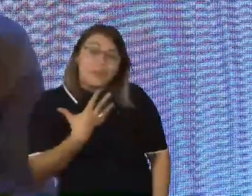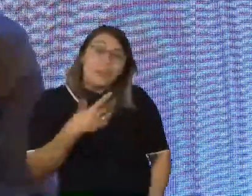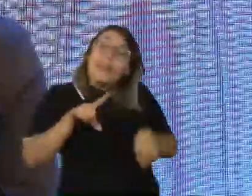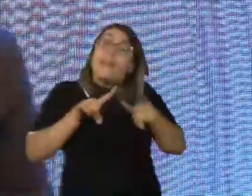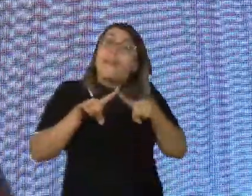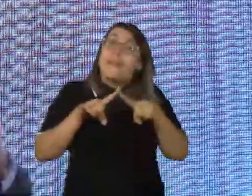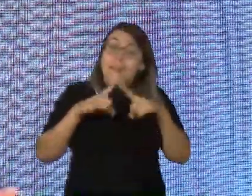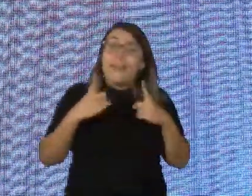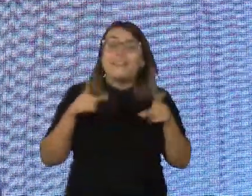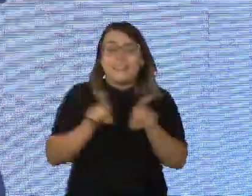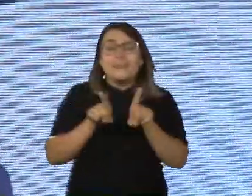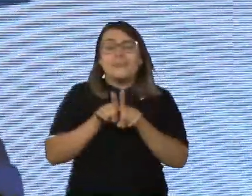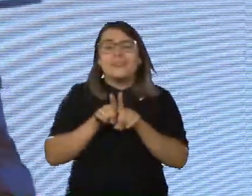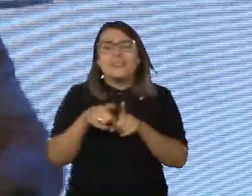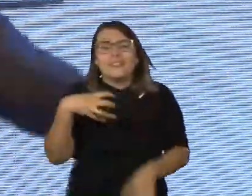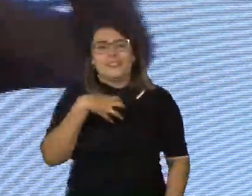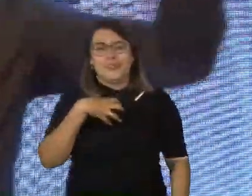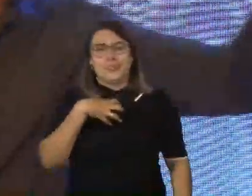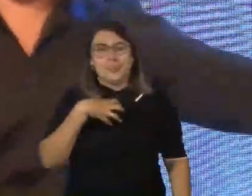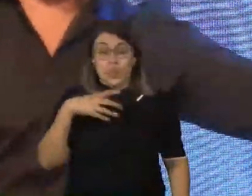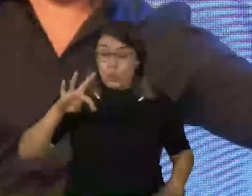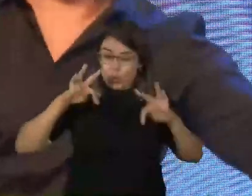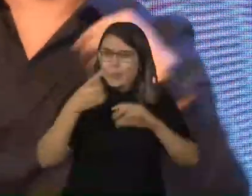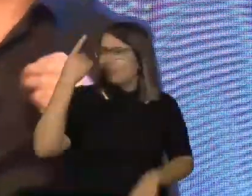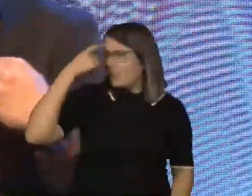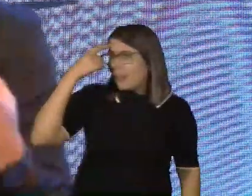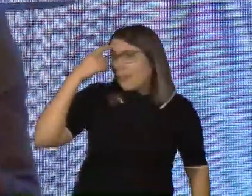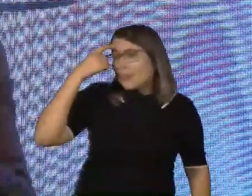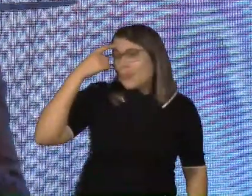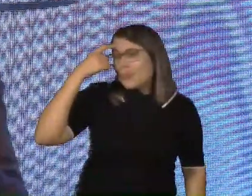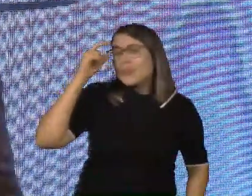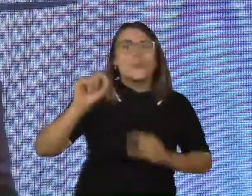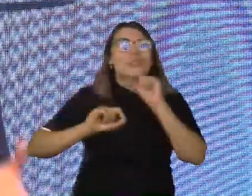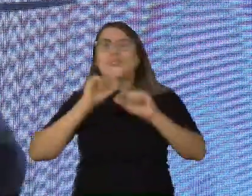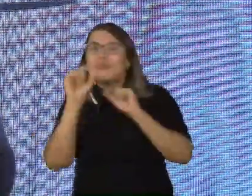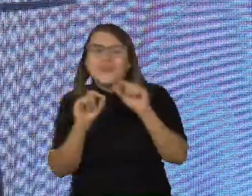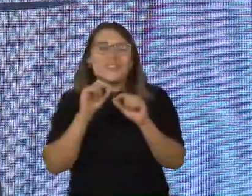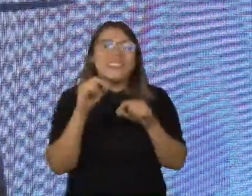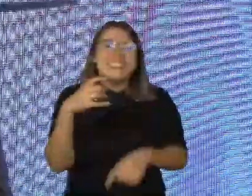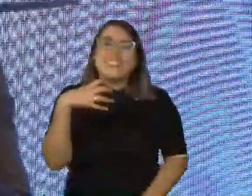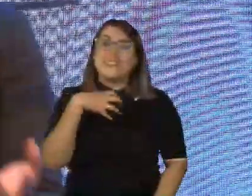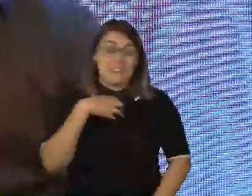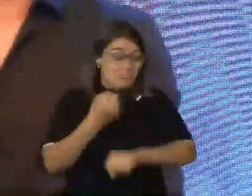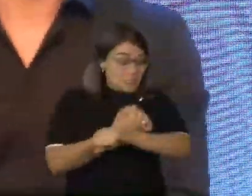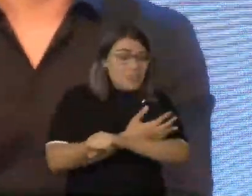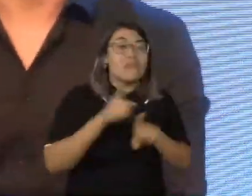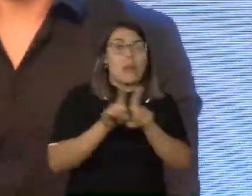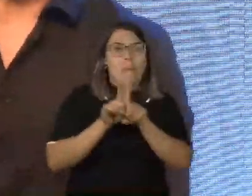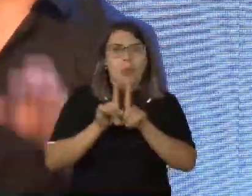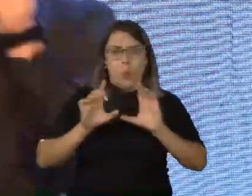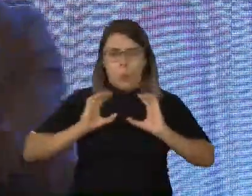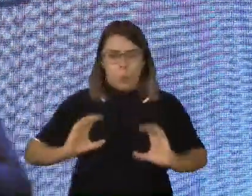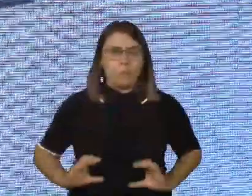que vai também gerar uma ação. Todo pensamento tem o quê? Gera uma sensação que vai gerar uma ação.